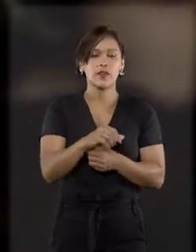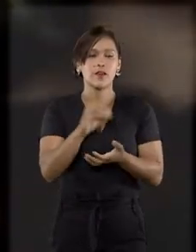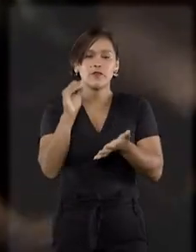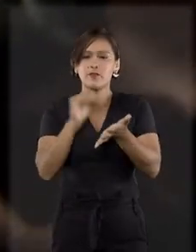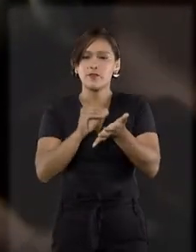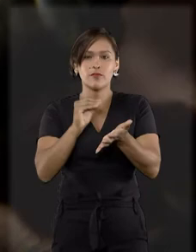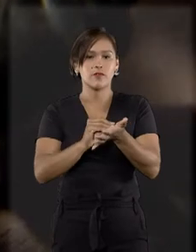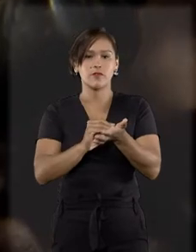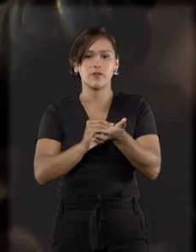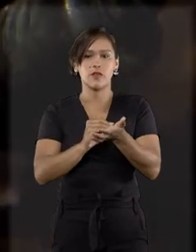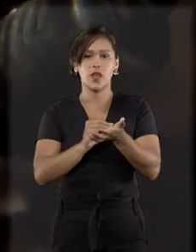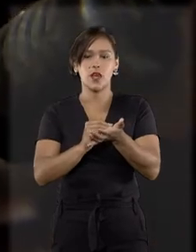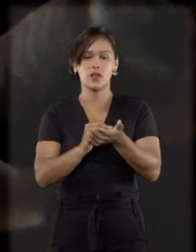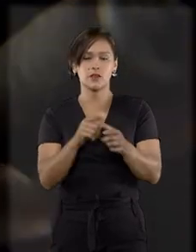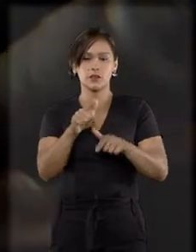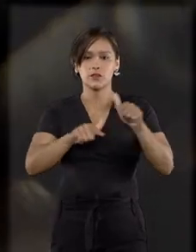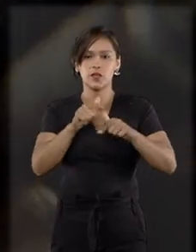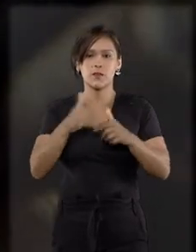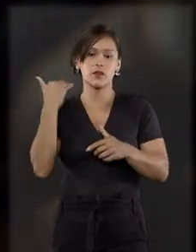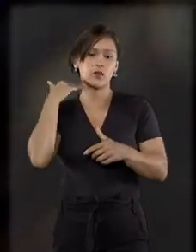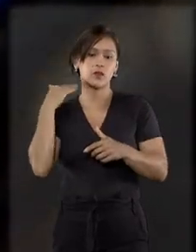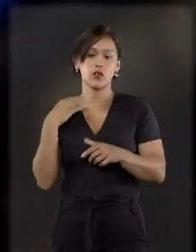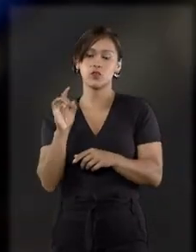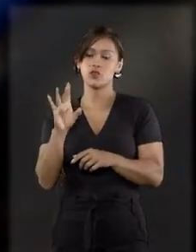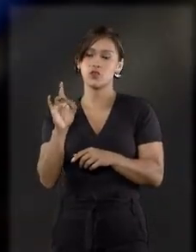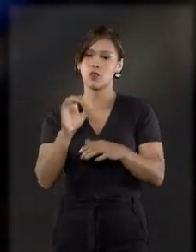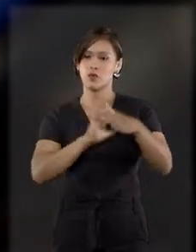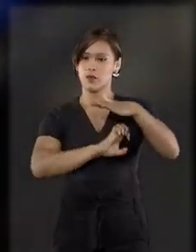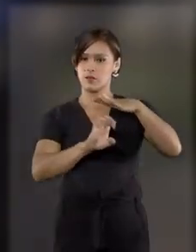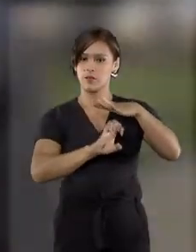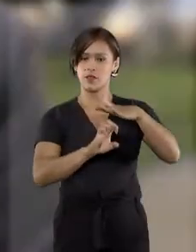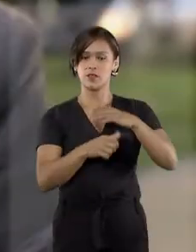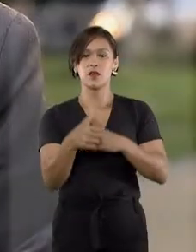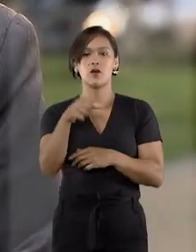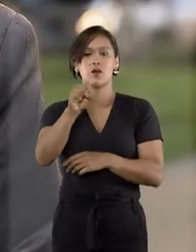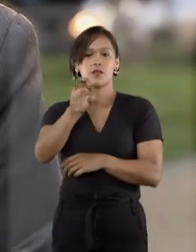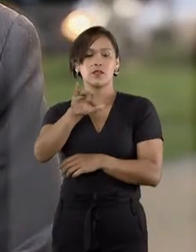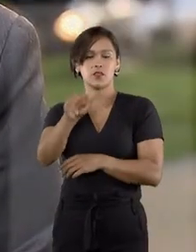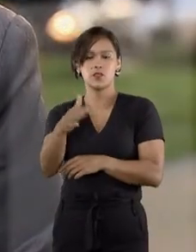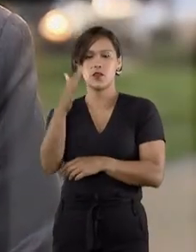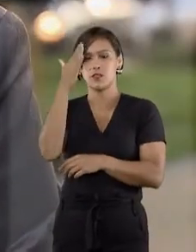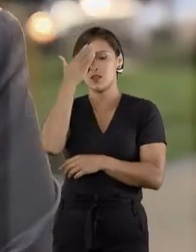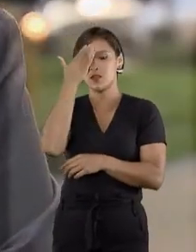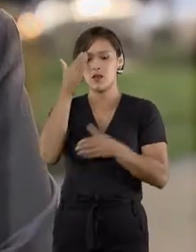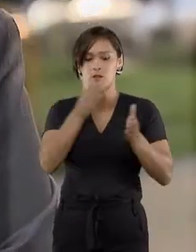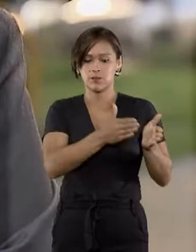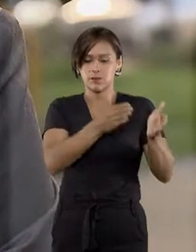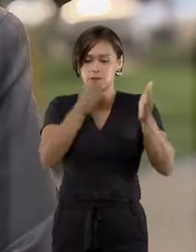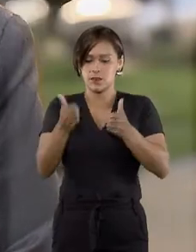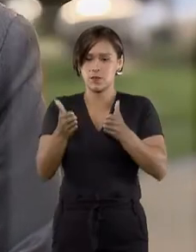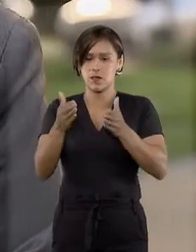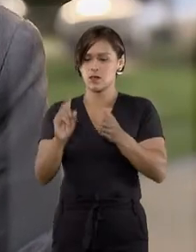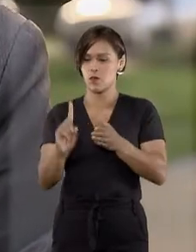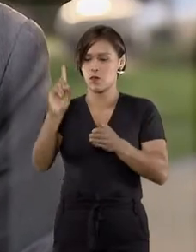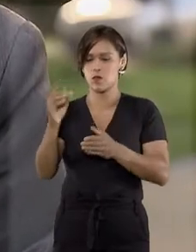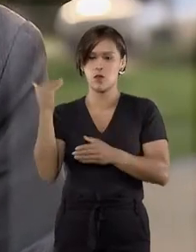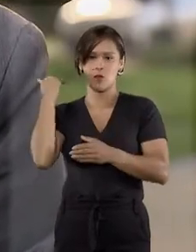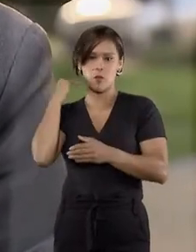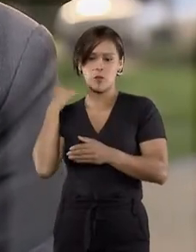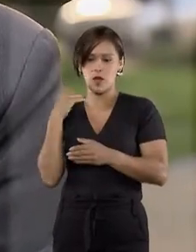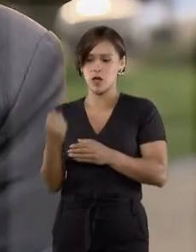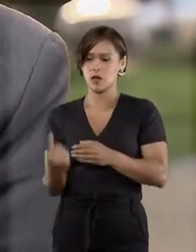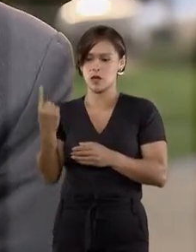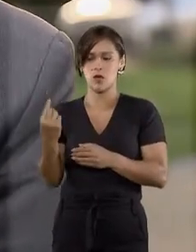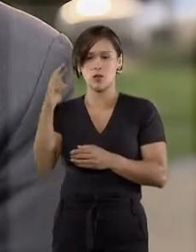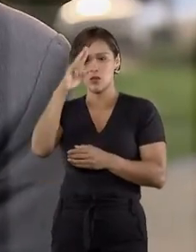prestação de seu serviço, sendo a loja virtual responsável pelos danos. O STJ entendeu que há uma separação aí, que o banco não tem